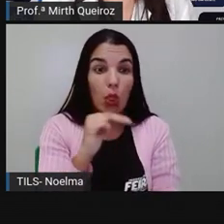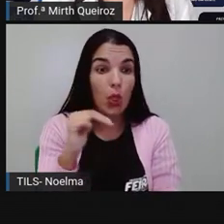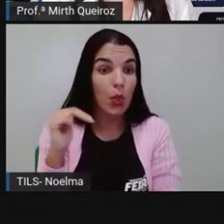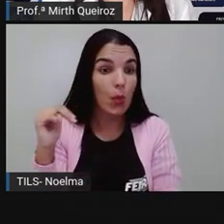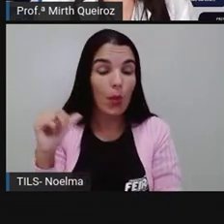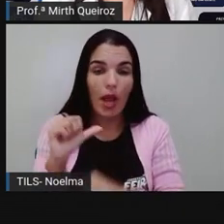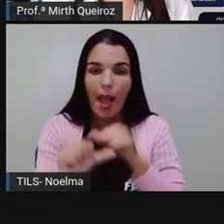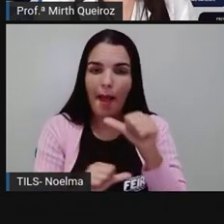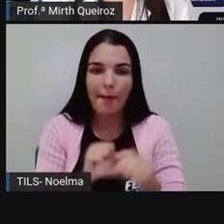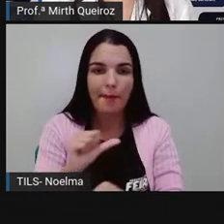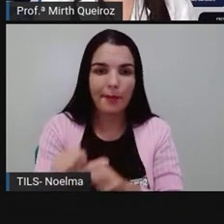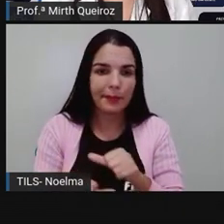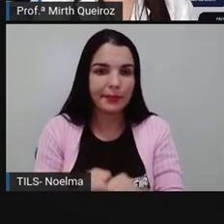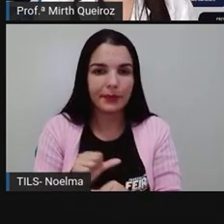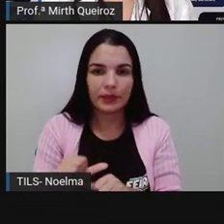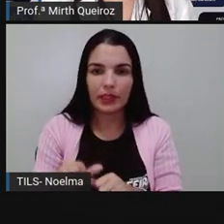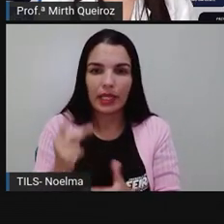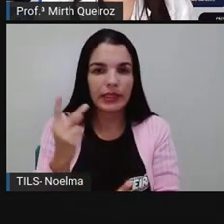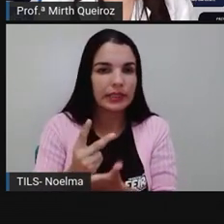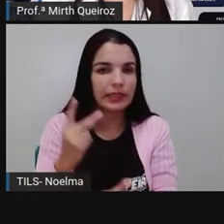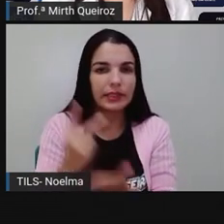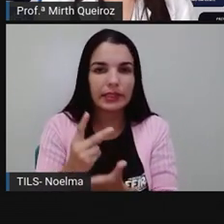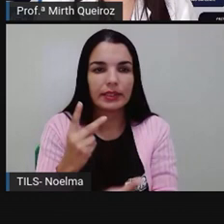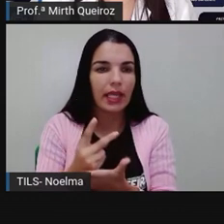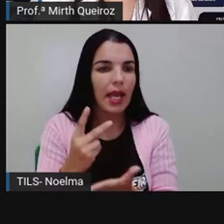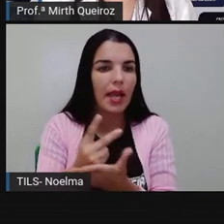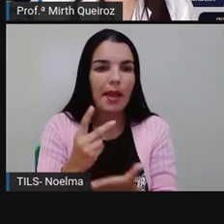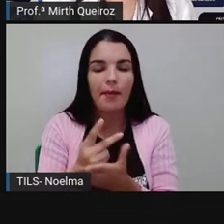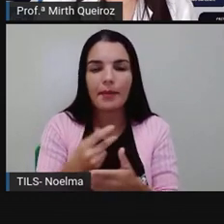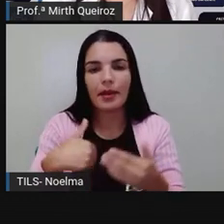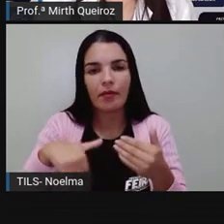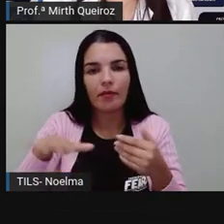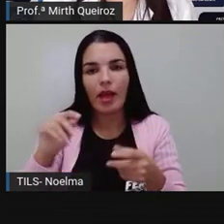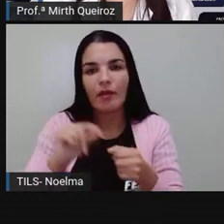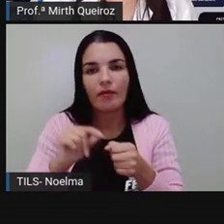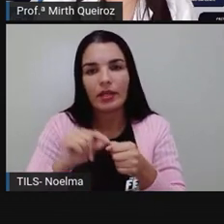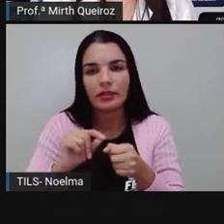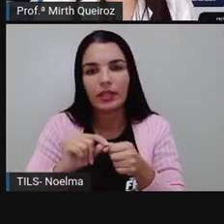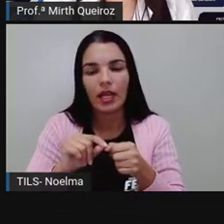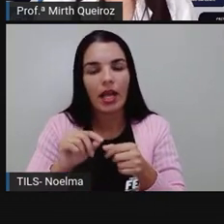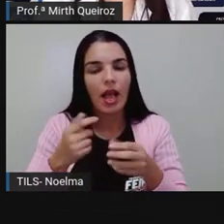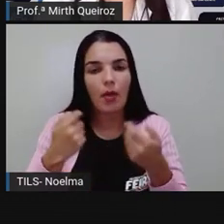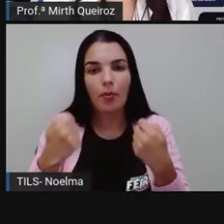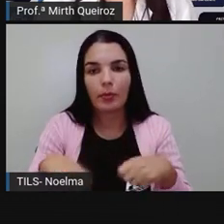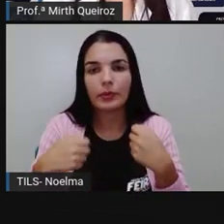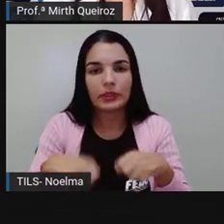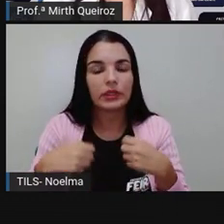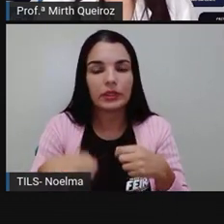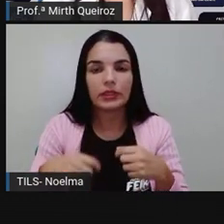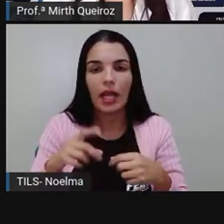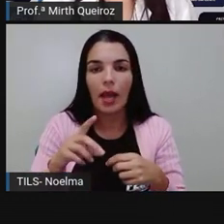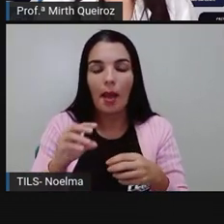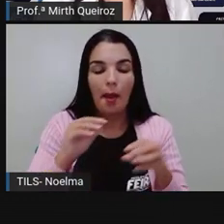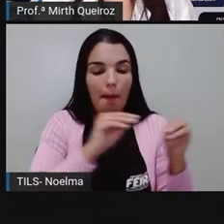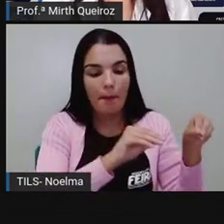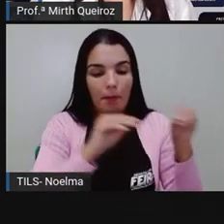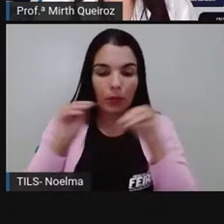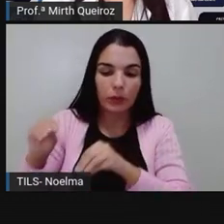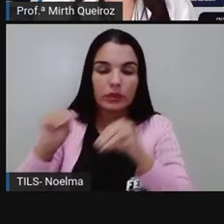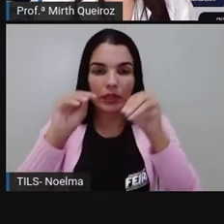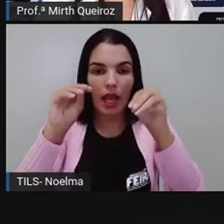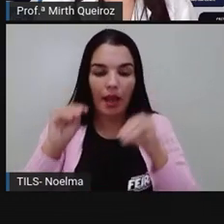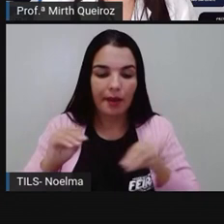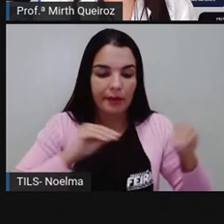produtores, certo? O que é que vai mudar a ordem aí? Os consumidores podem mudar de posição,